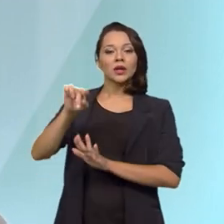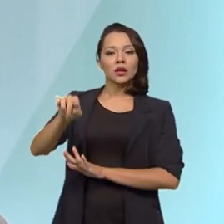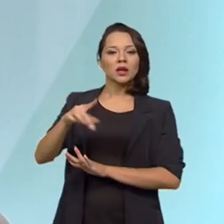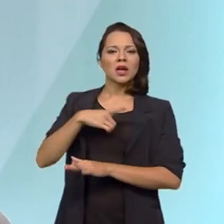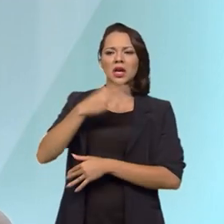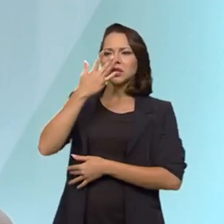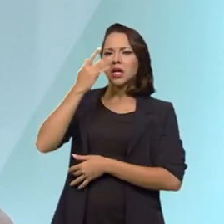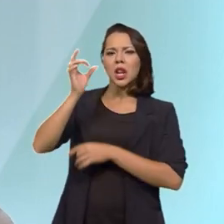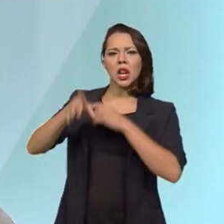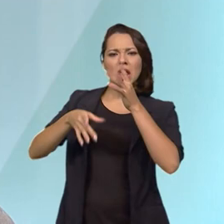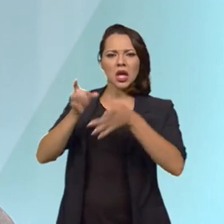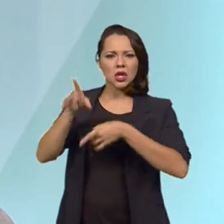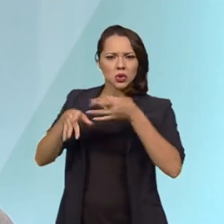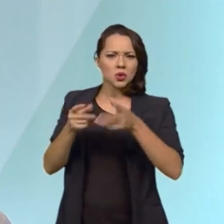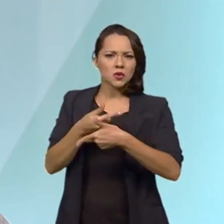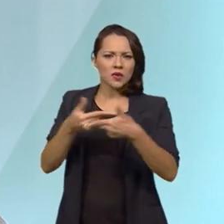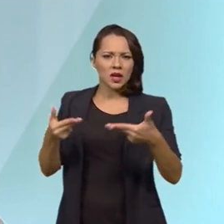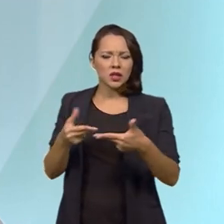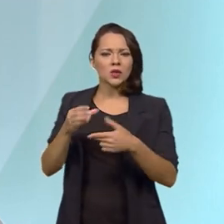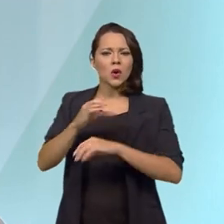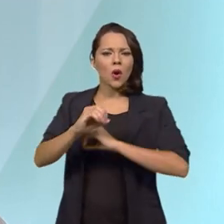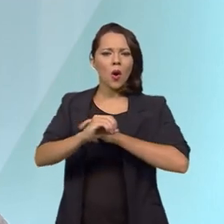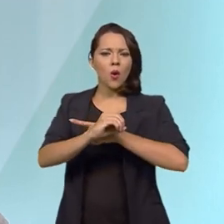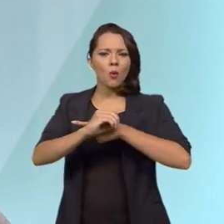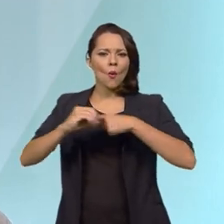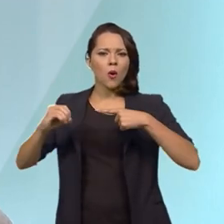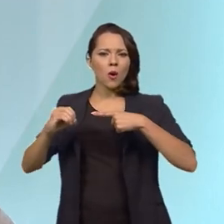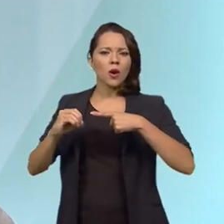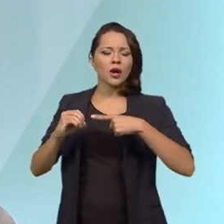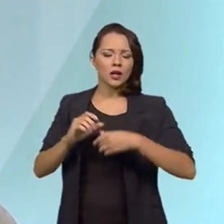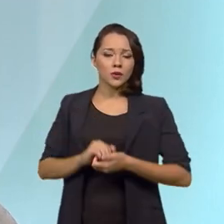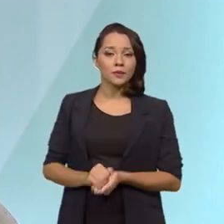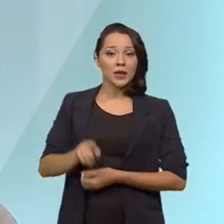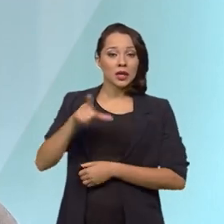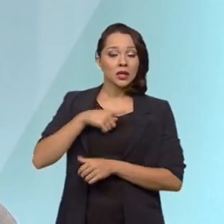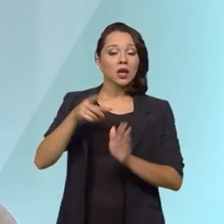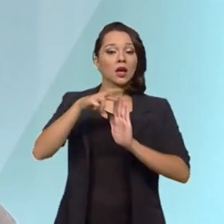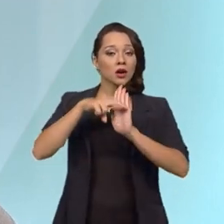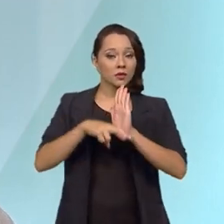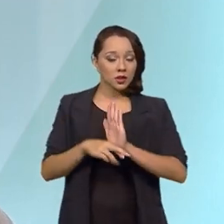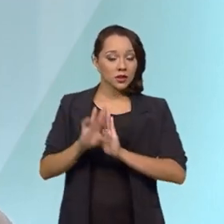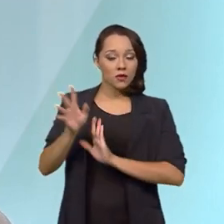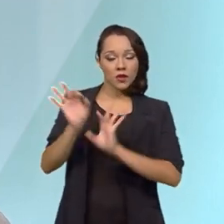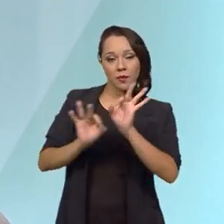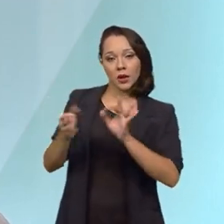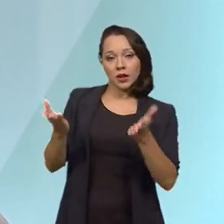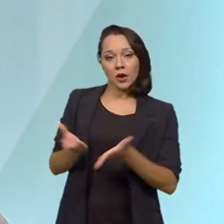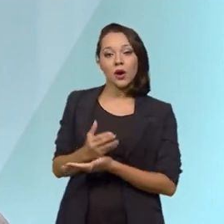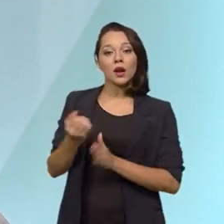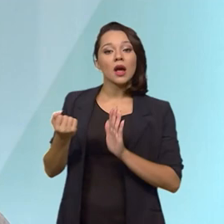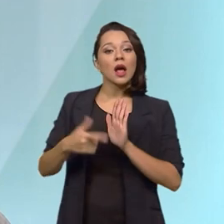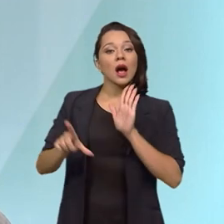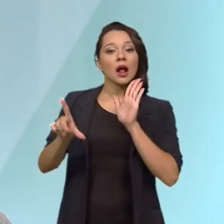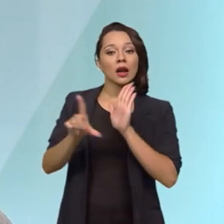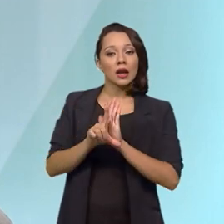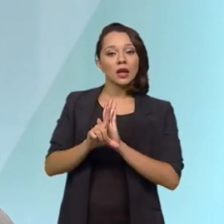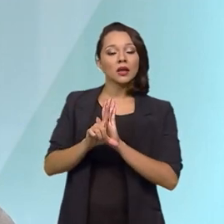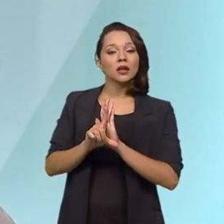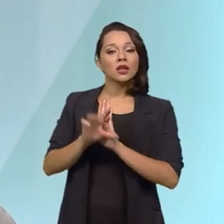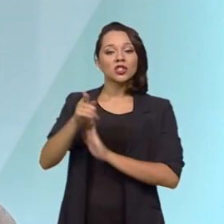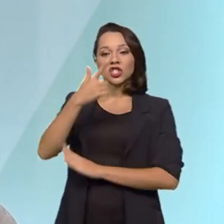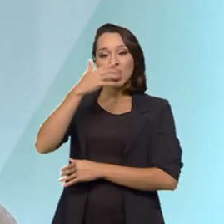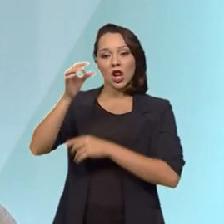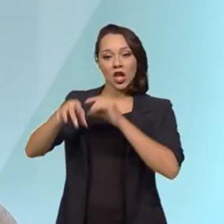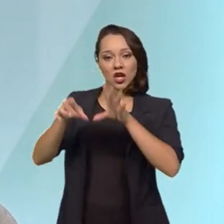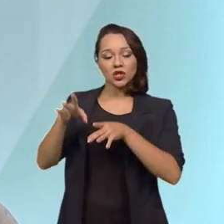resíduos orgânicos. Nós temos uma regulamentação que foi feita agora, um marco legal de resíduos sólidos foi